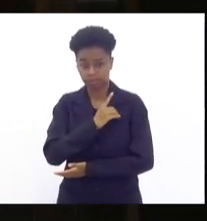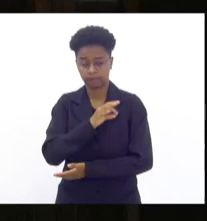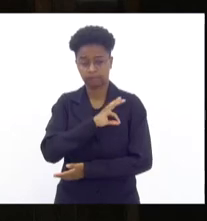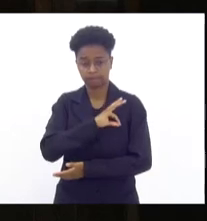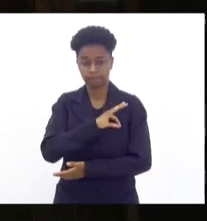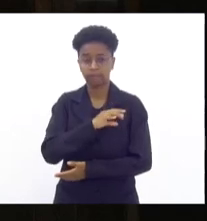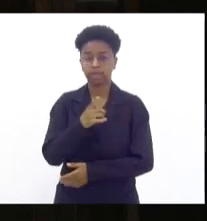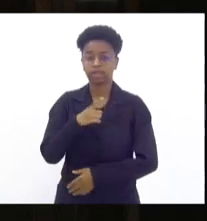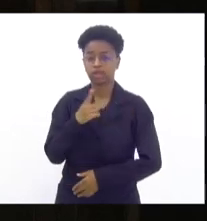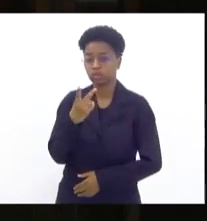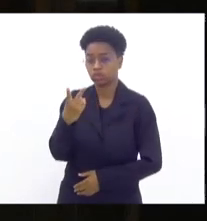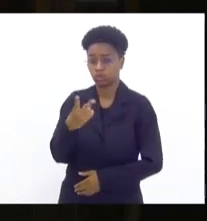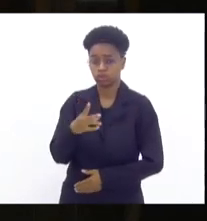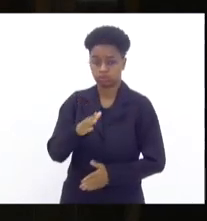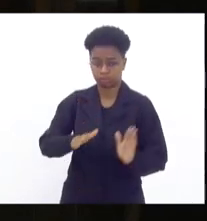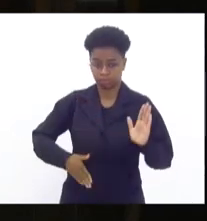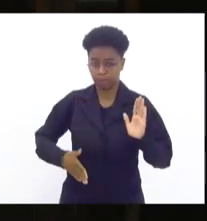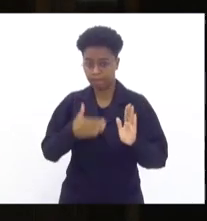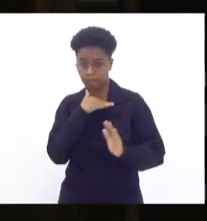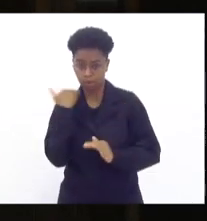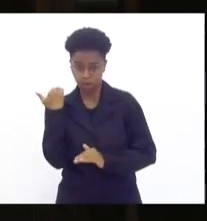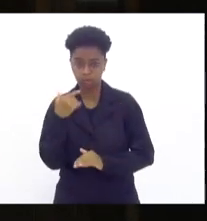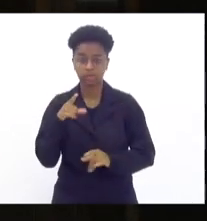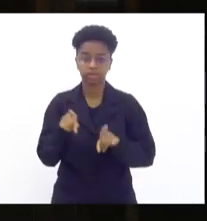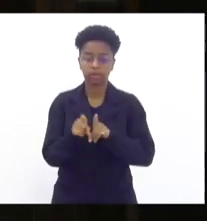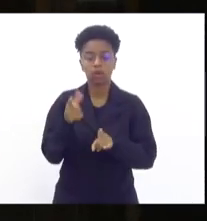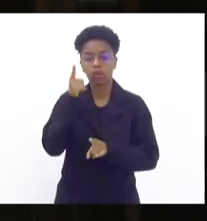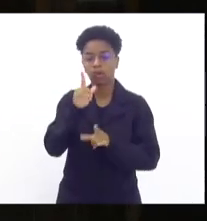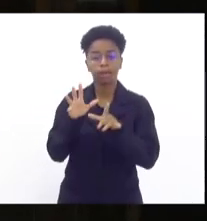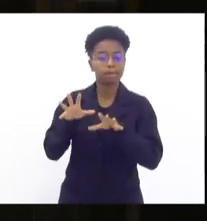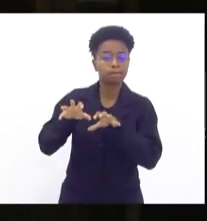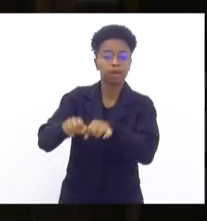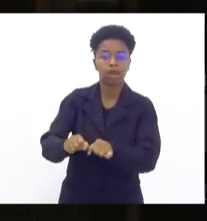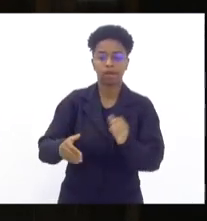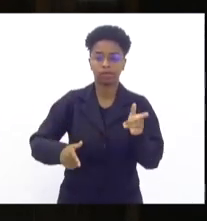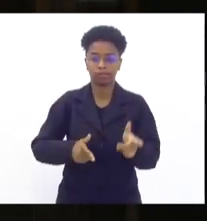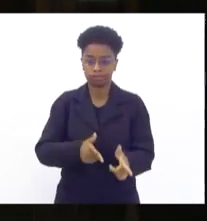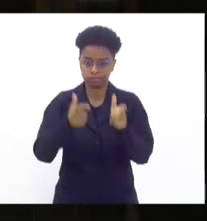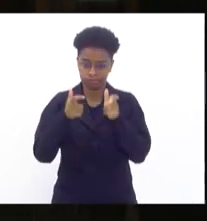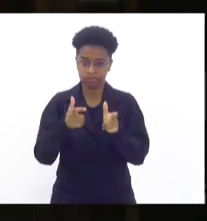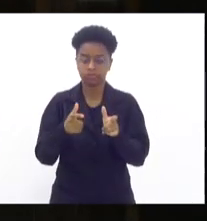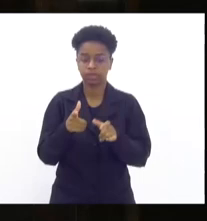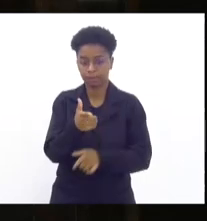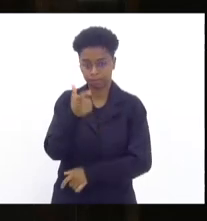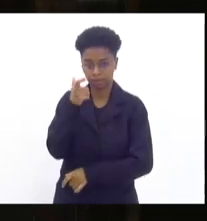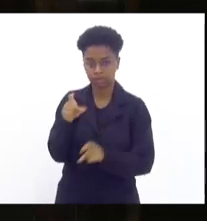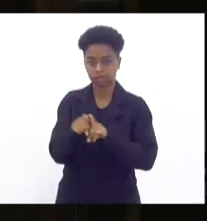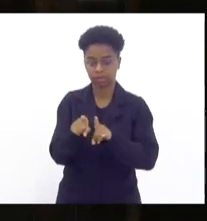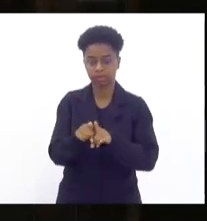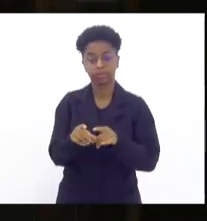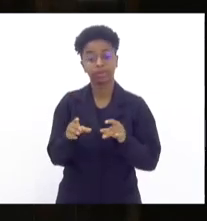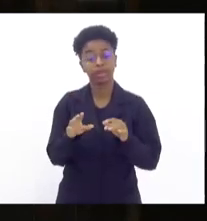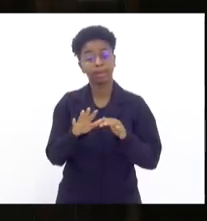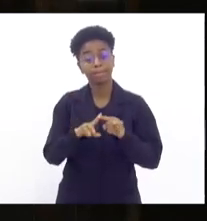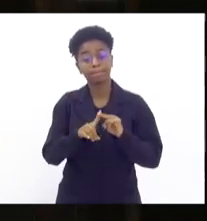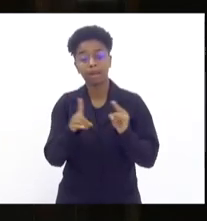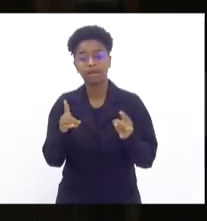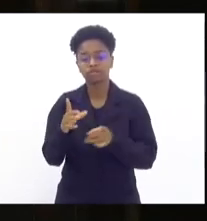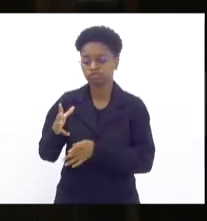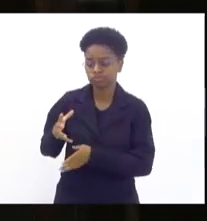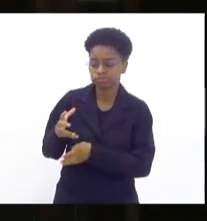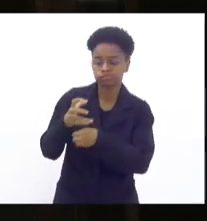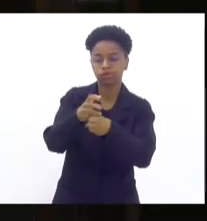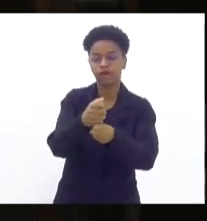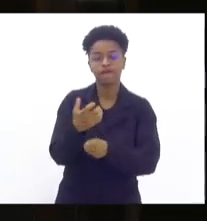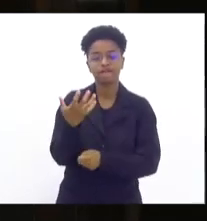marginais faleceram, foram dois fuzis, foram pistolas na comunidade da Cinco Bocas. Mas o acumulado de fevereiro a